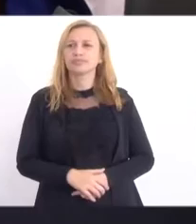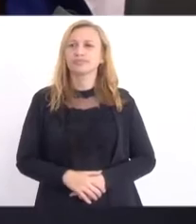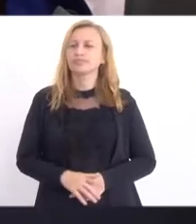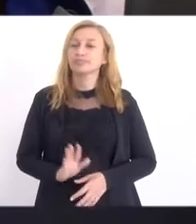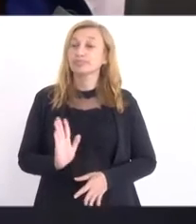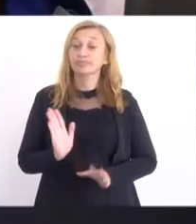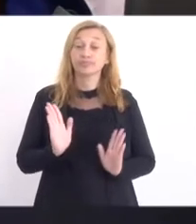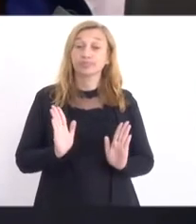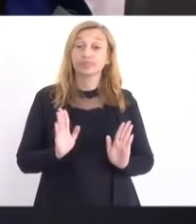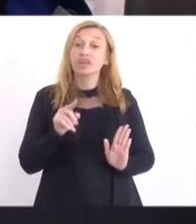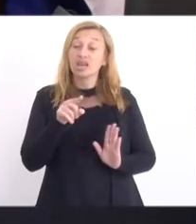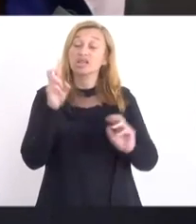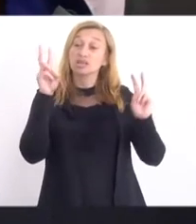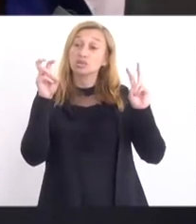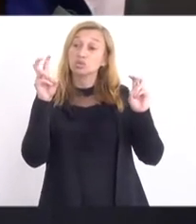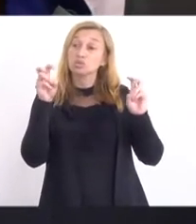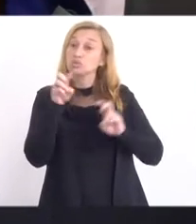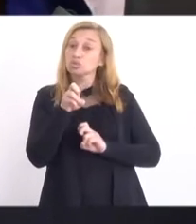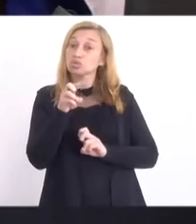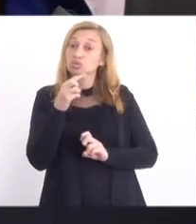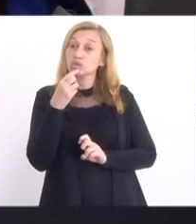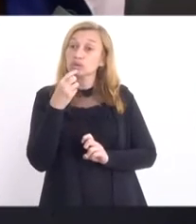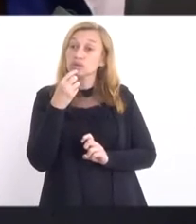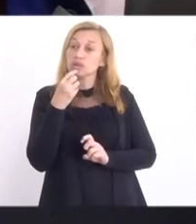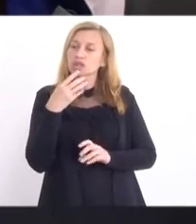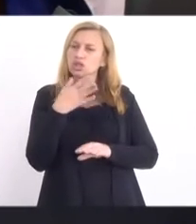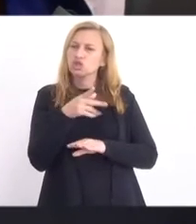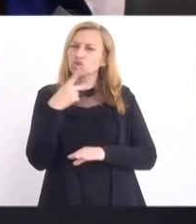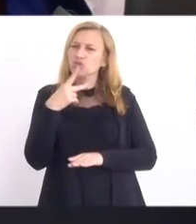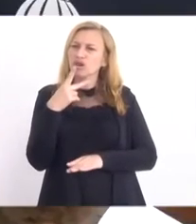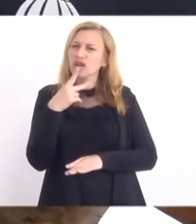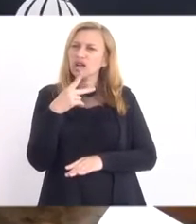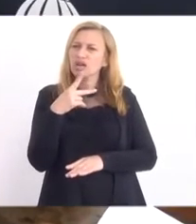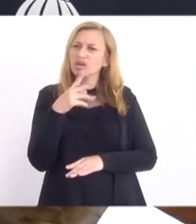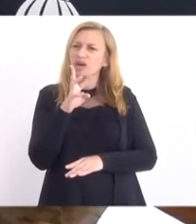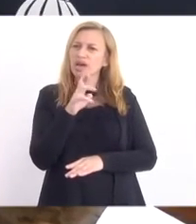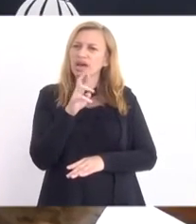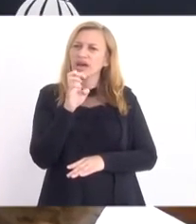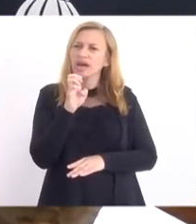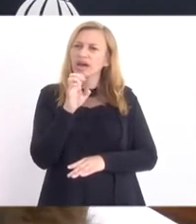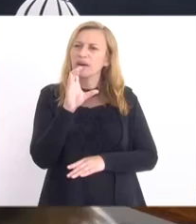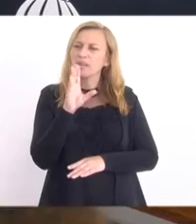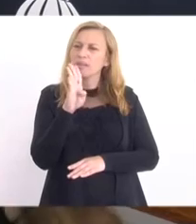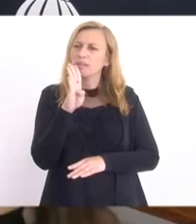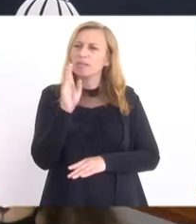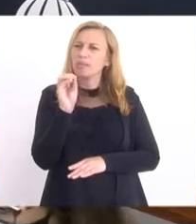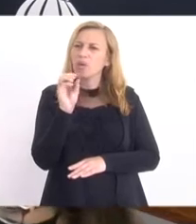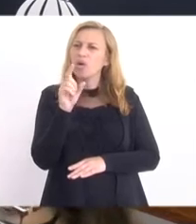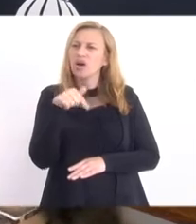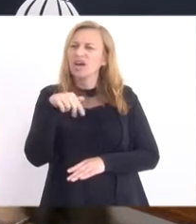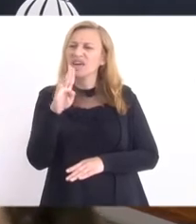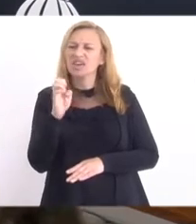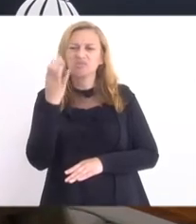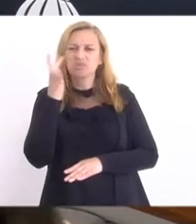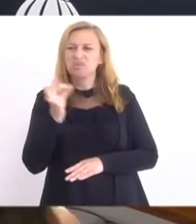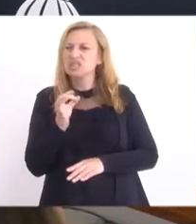Não, não. Eu estou falando que esse assunto... Você chegou a falar alguma coisa sobre reboque? Não se foi esse projeto, Luiz.